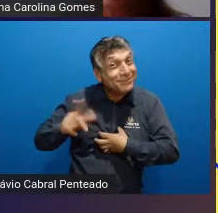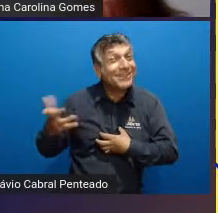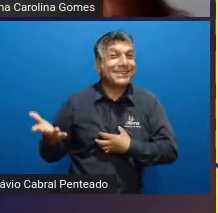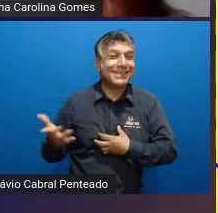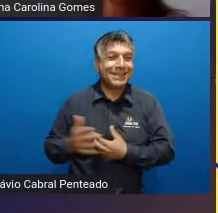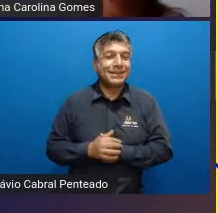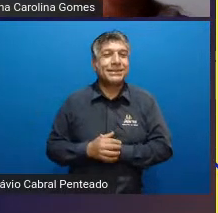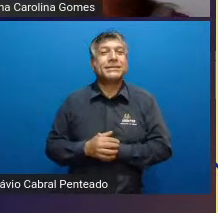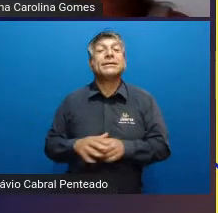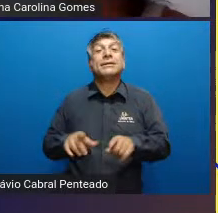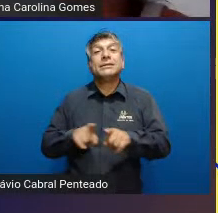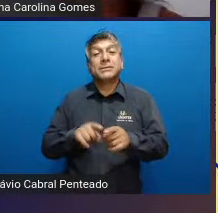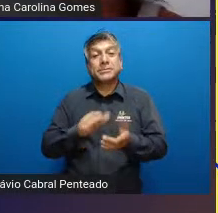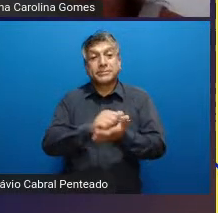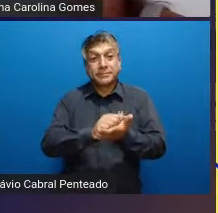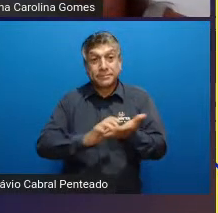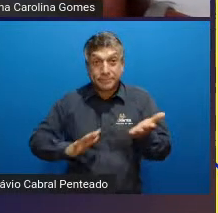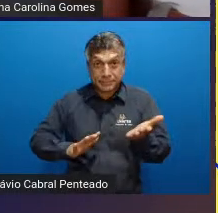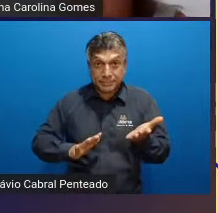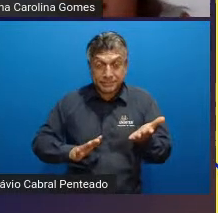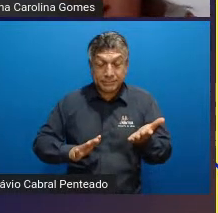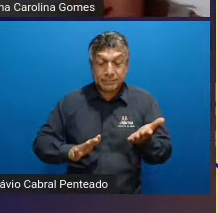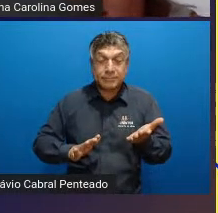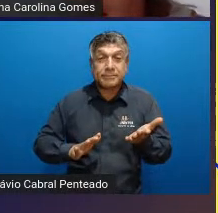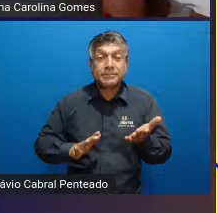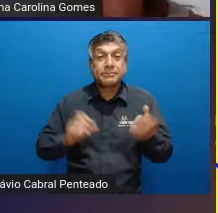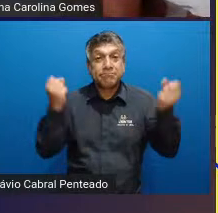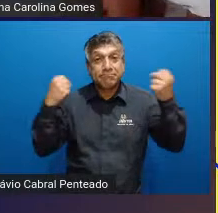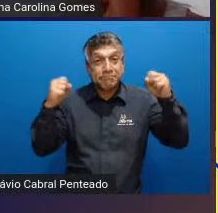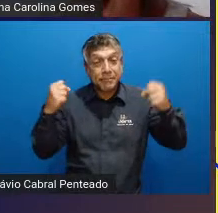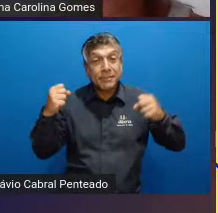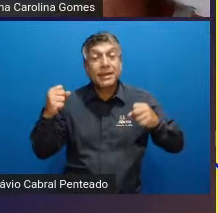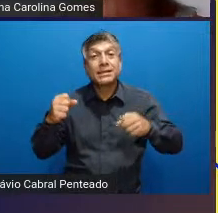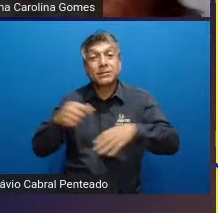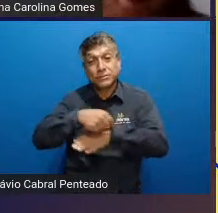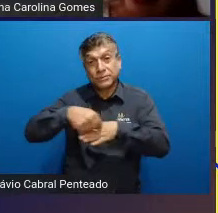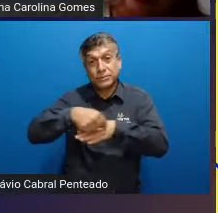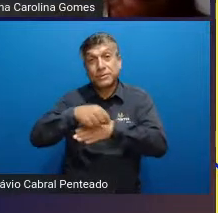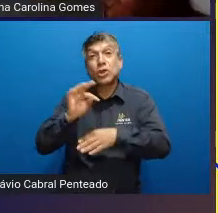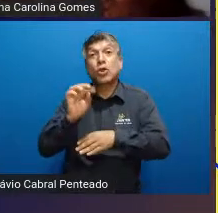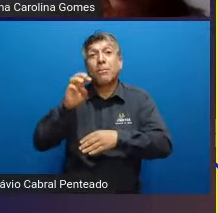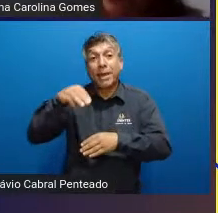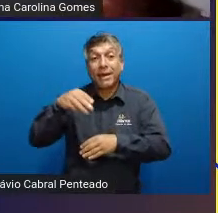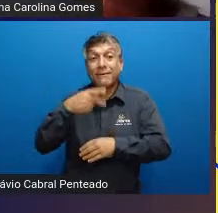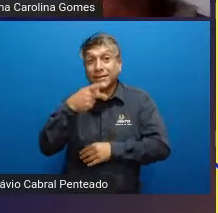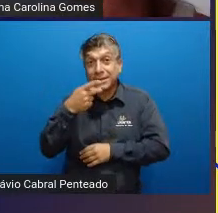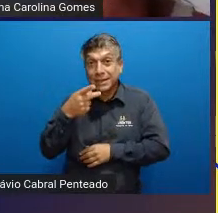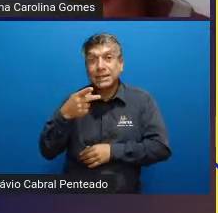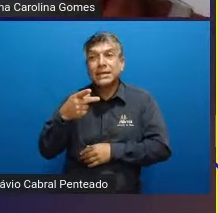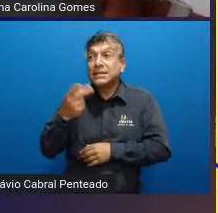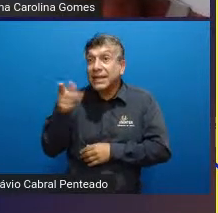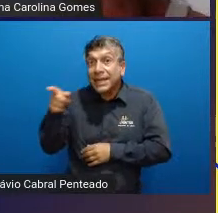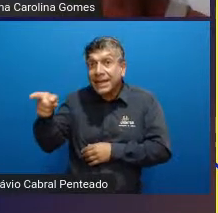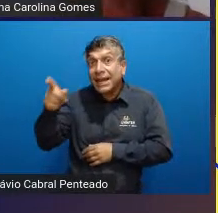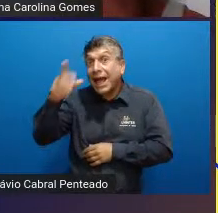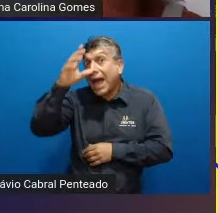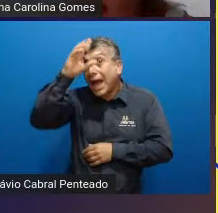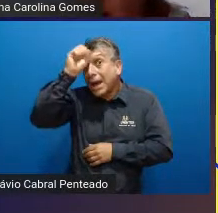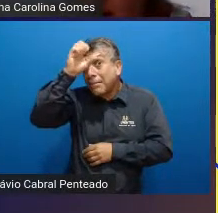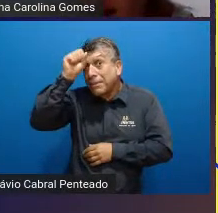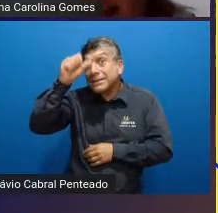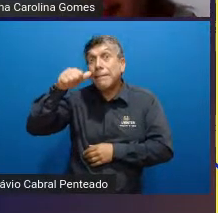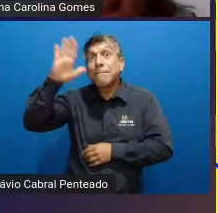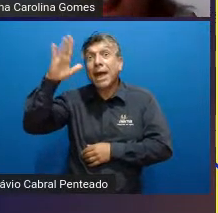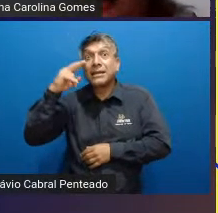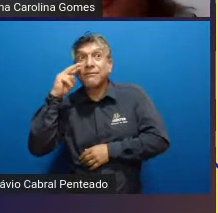tipo de atividade física o Tomé em 2007 ele afirma que as crianças autistas elas aprendem e entendem melhor vendo do que